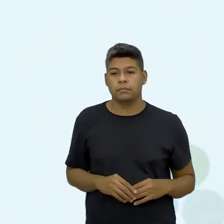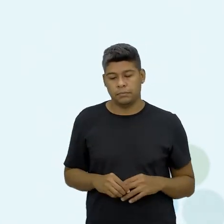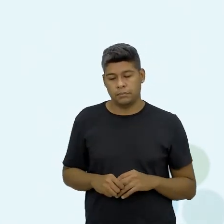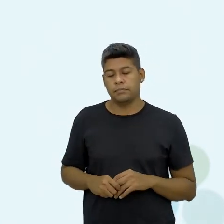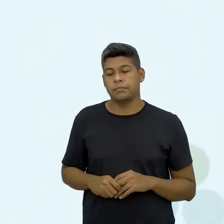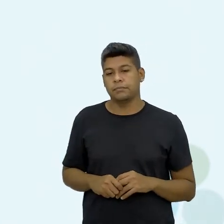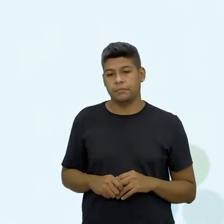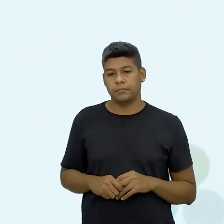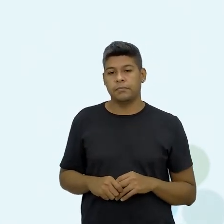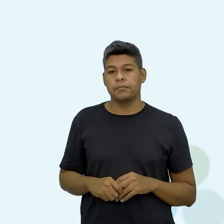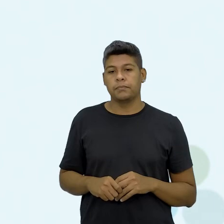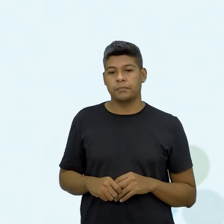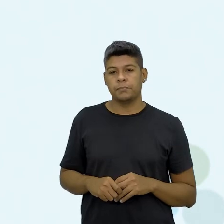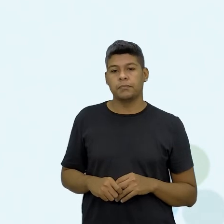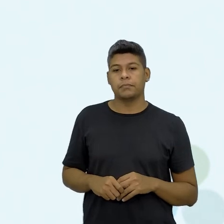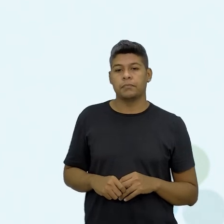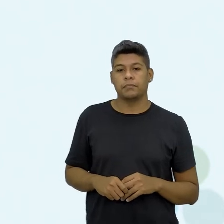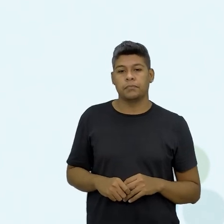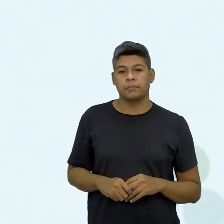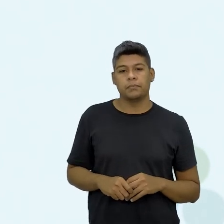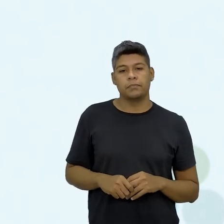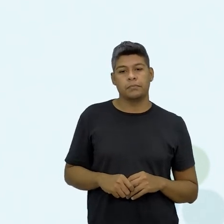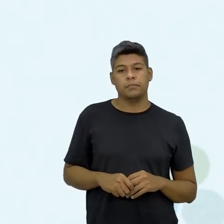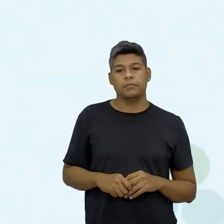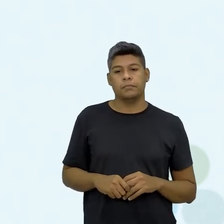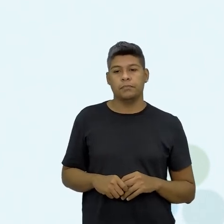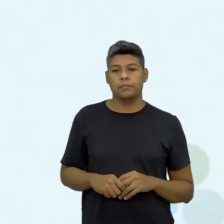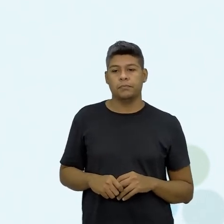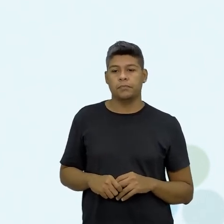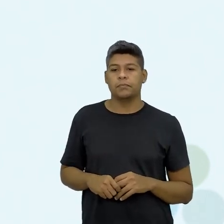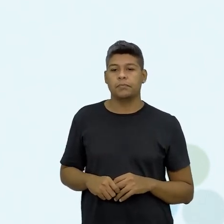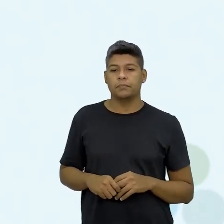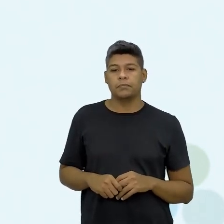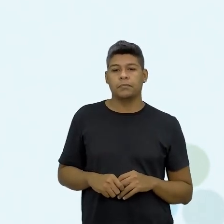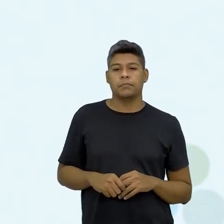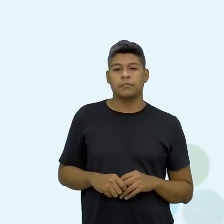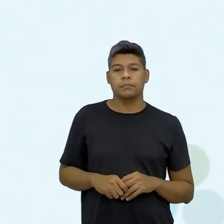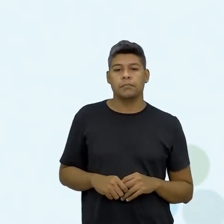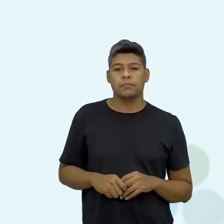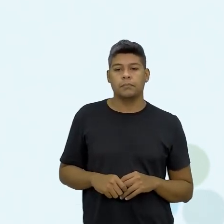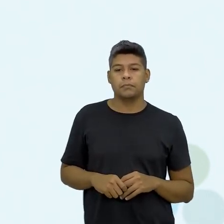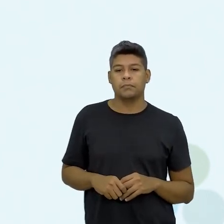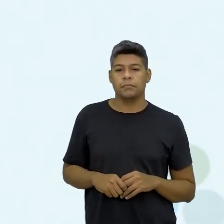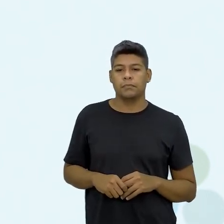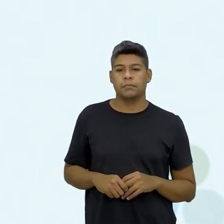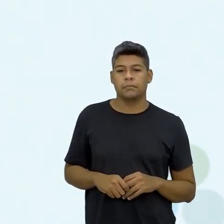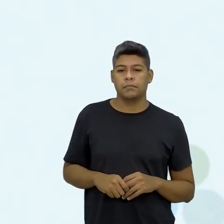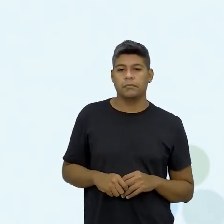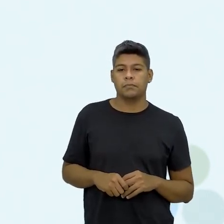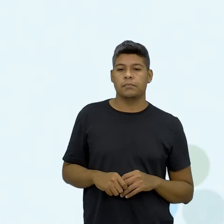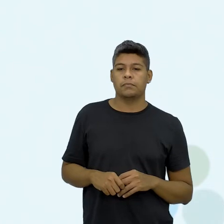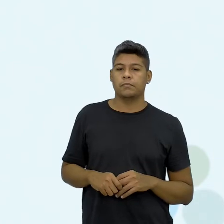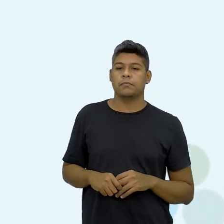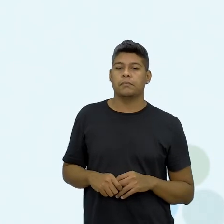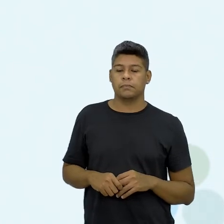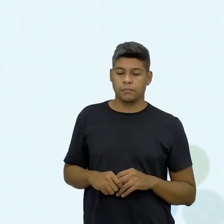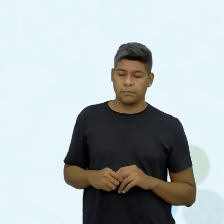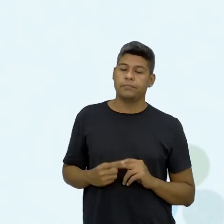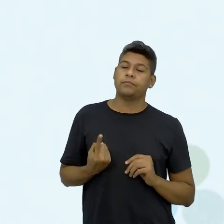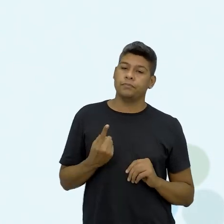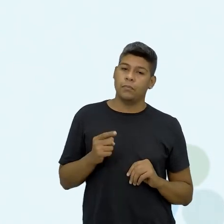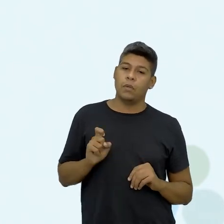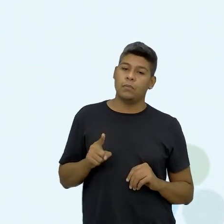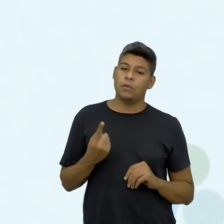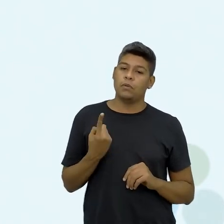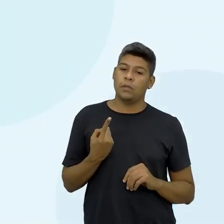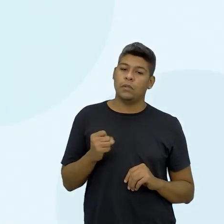$.180.